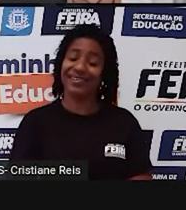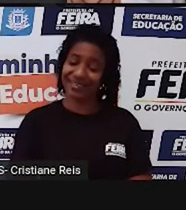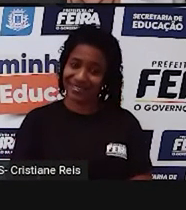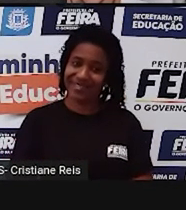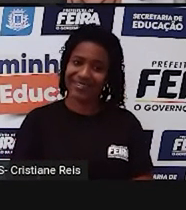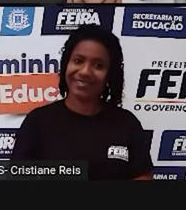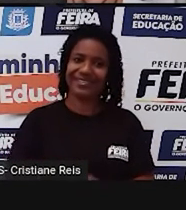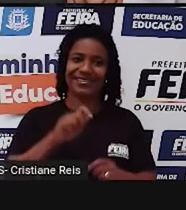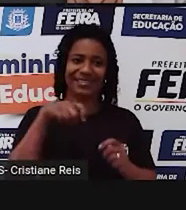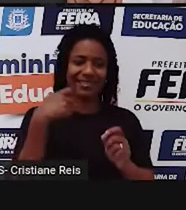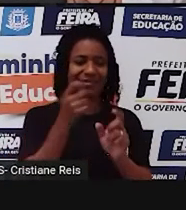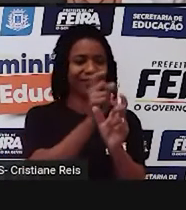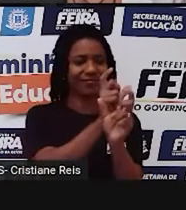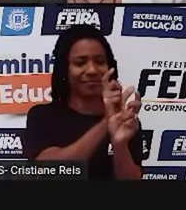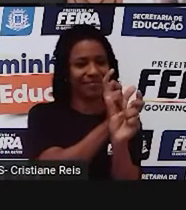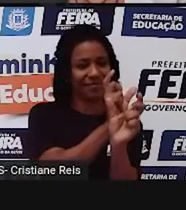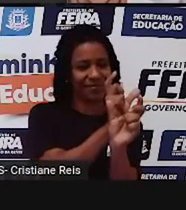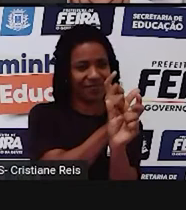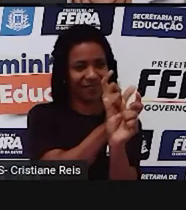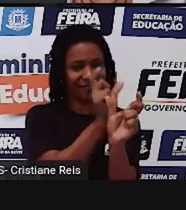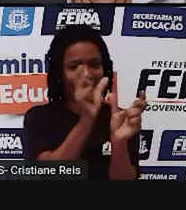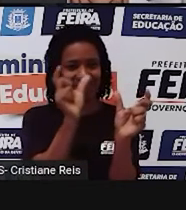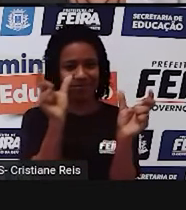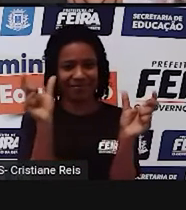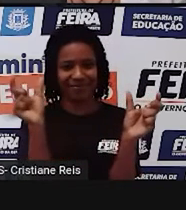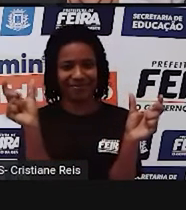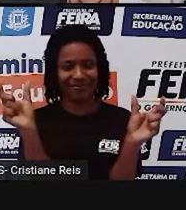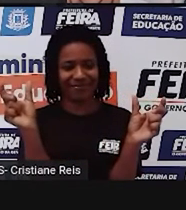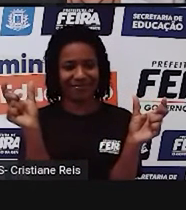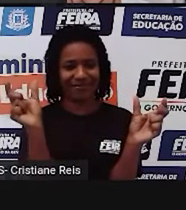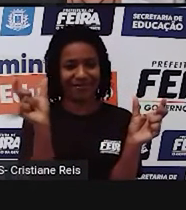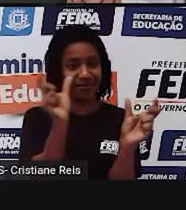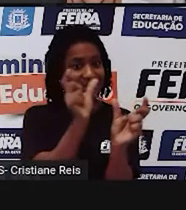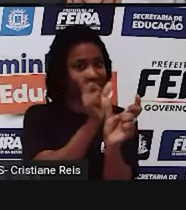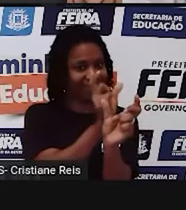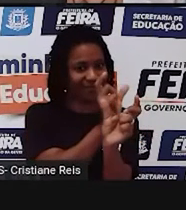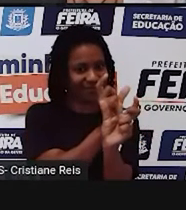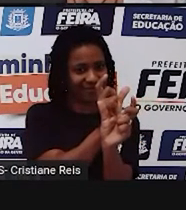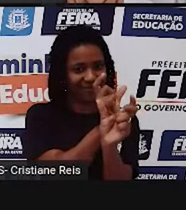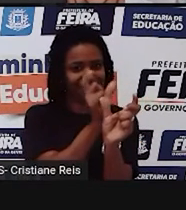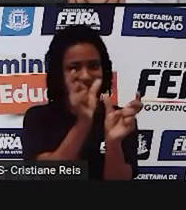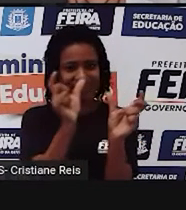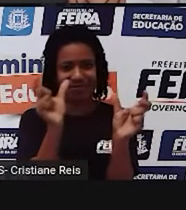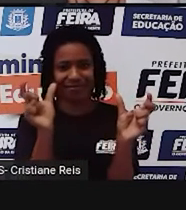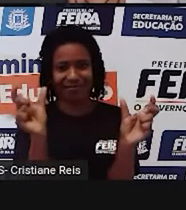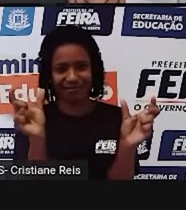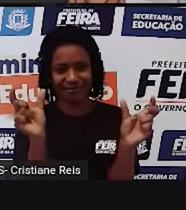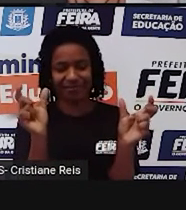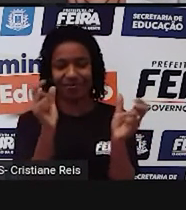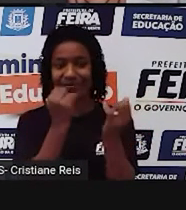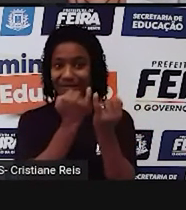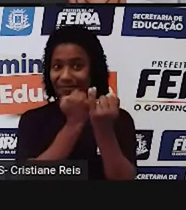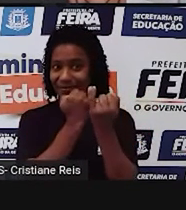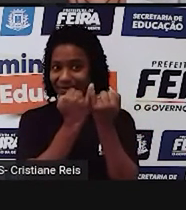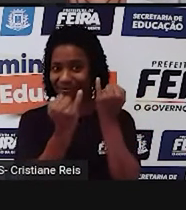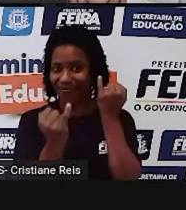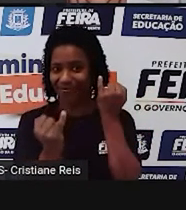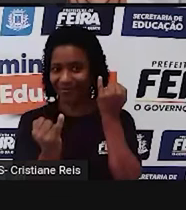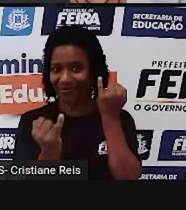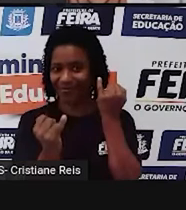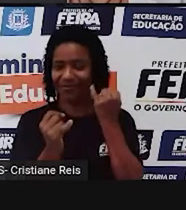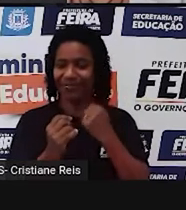words. Palavras transparentes ou cognatas. Vejam que eu as destaco aqui.